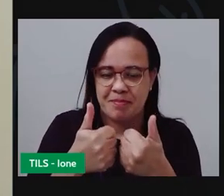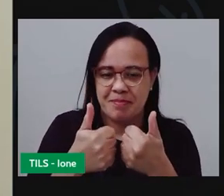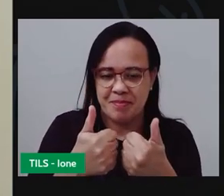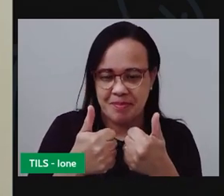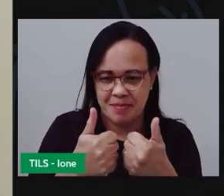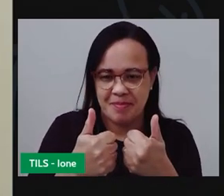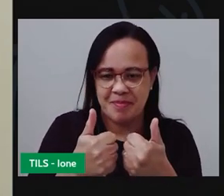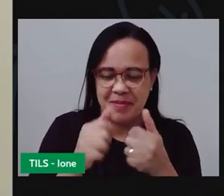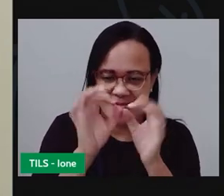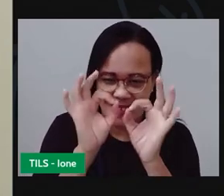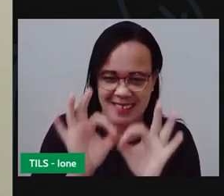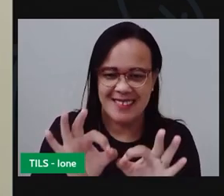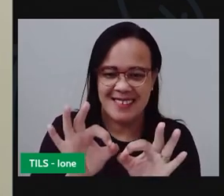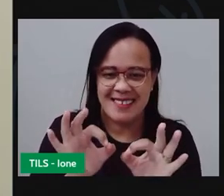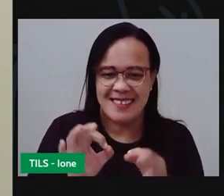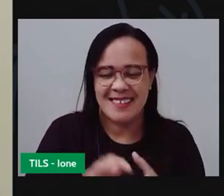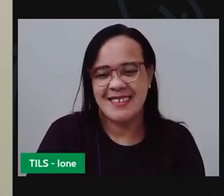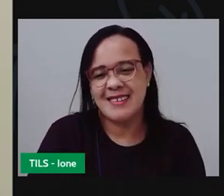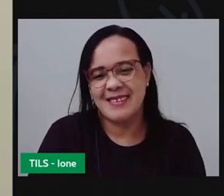o nosso